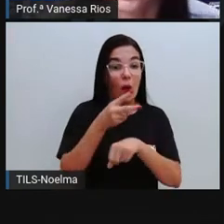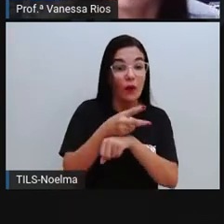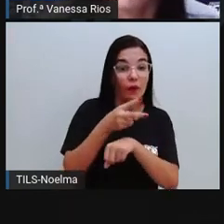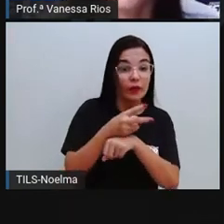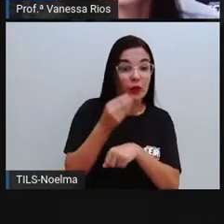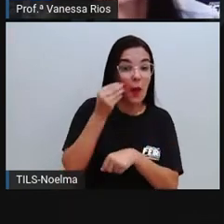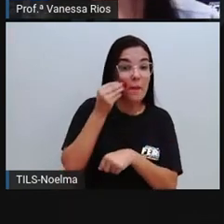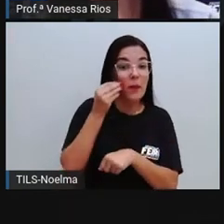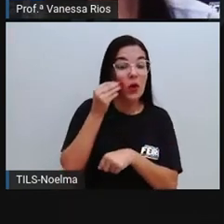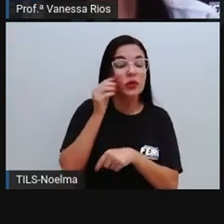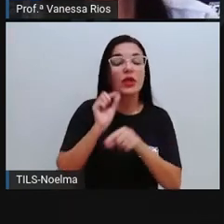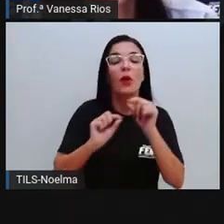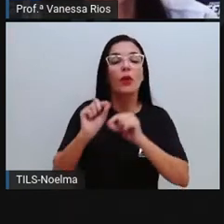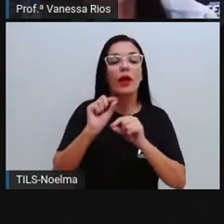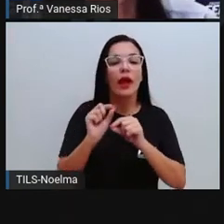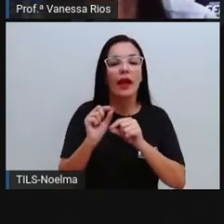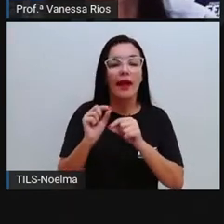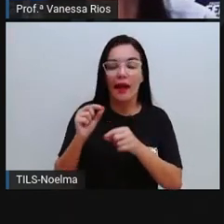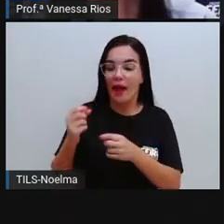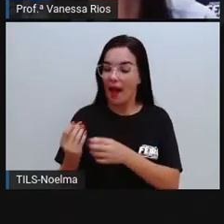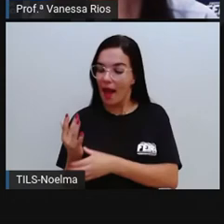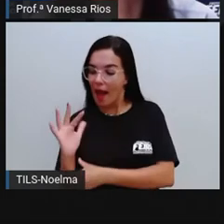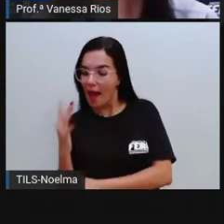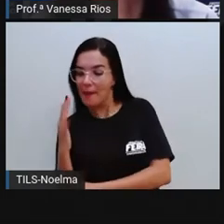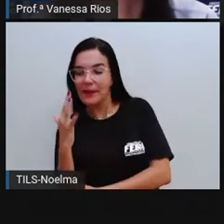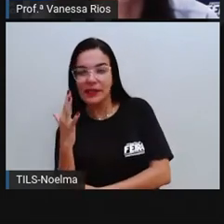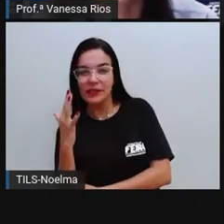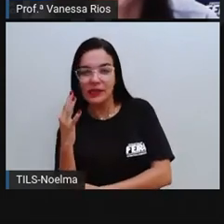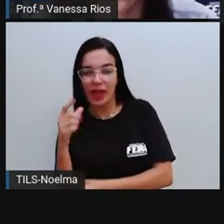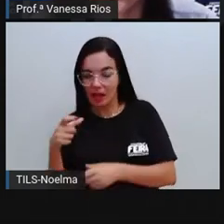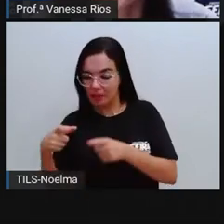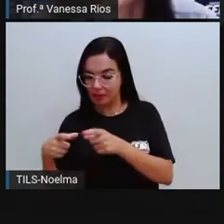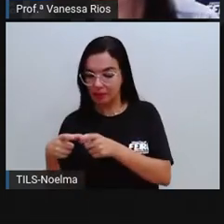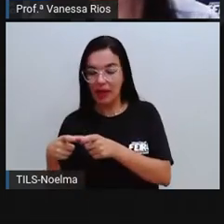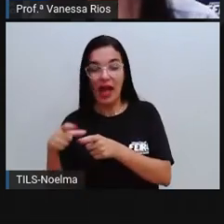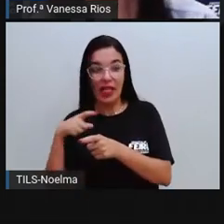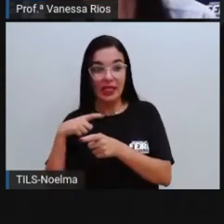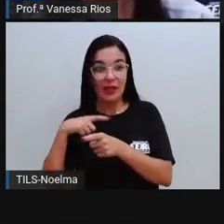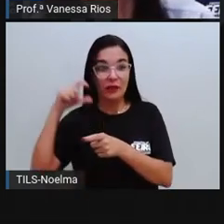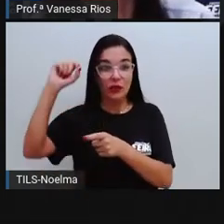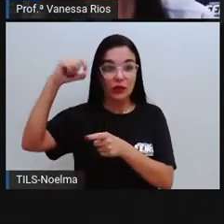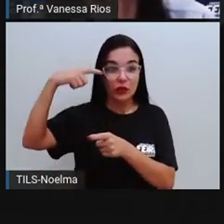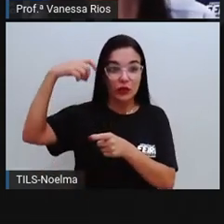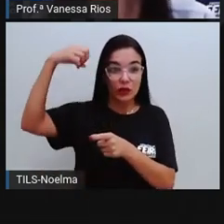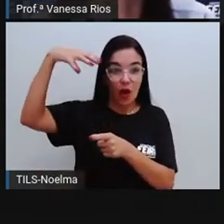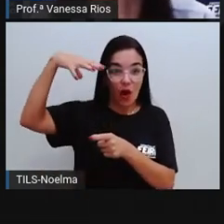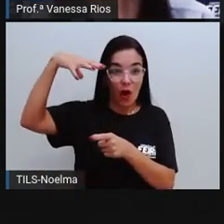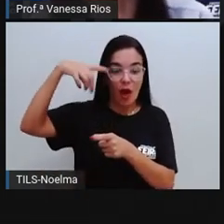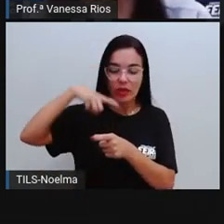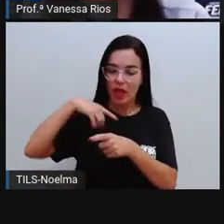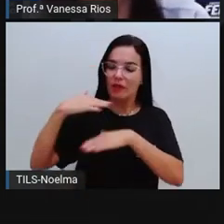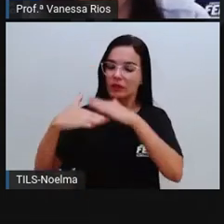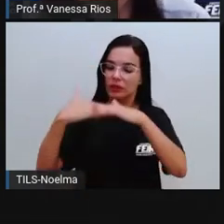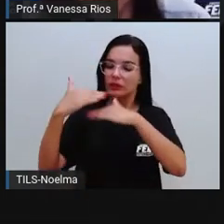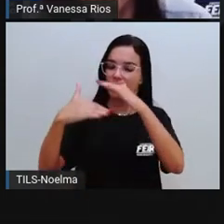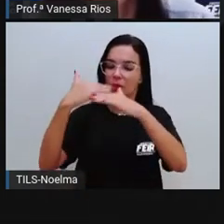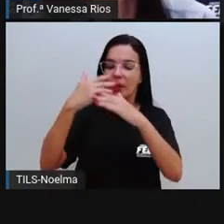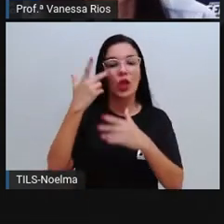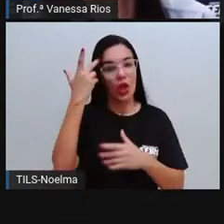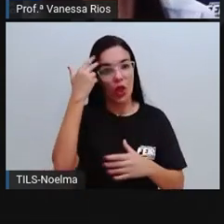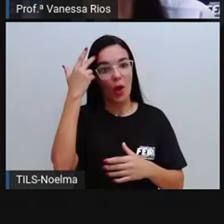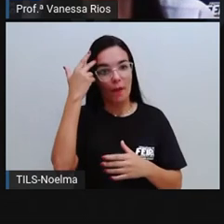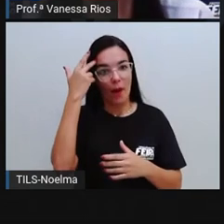mostra que a plantinha ali que teve a exposição ao sol, teve um desenvolvimento dentro do processo normal.